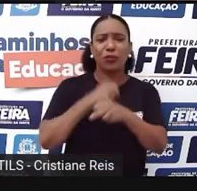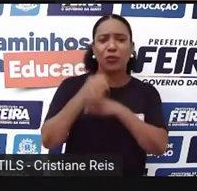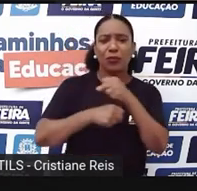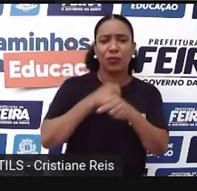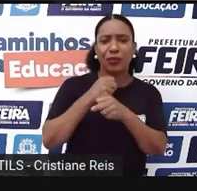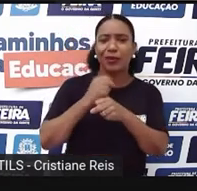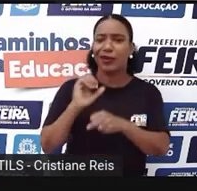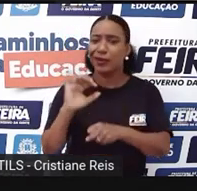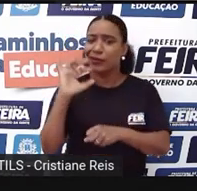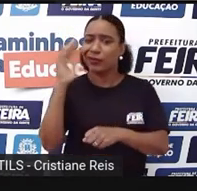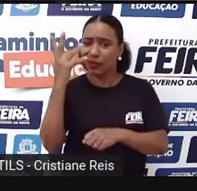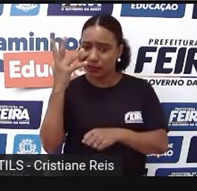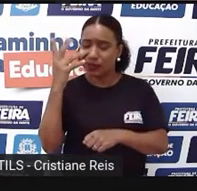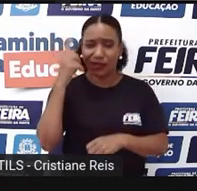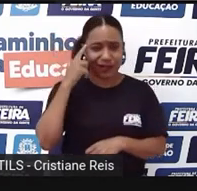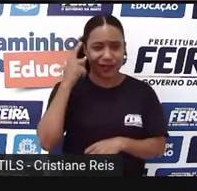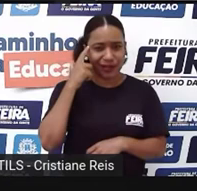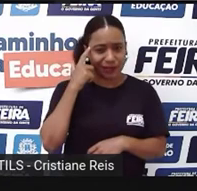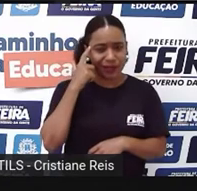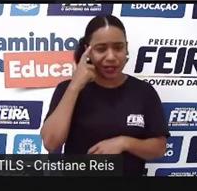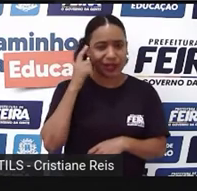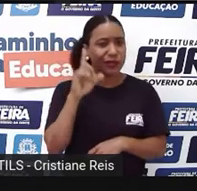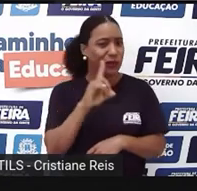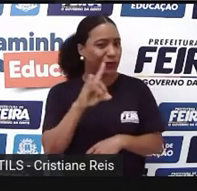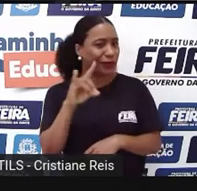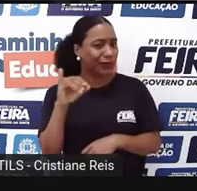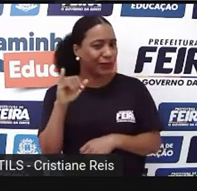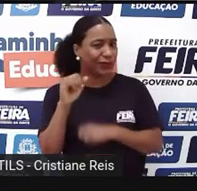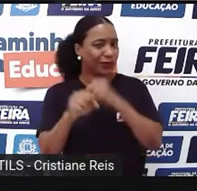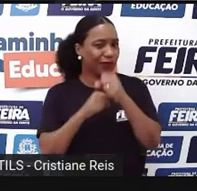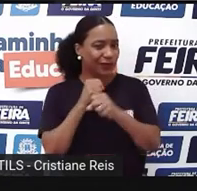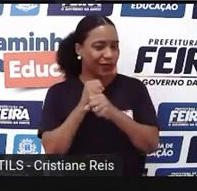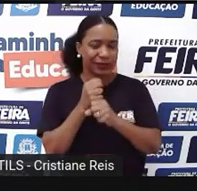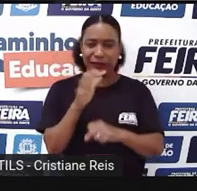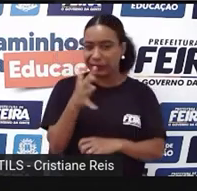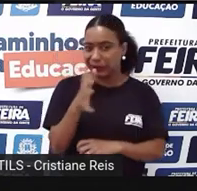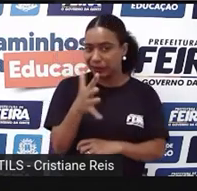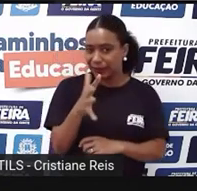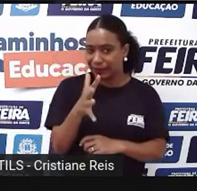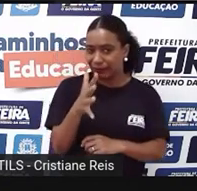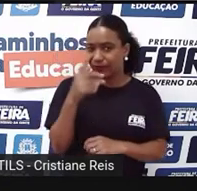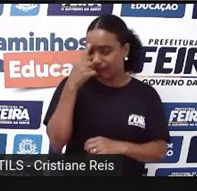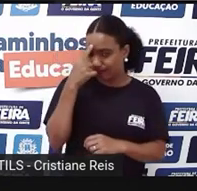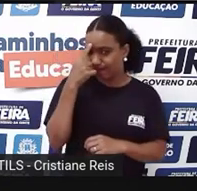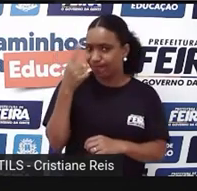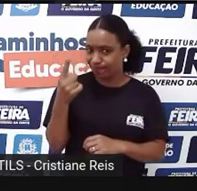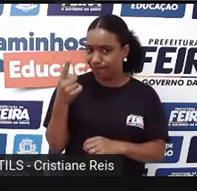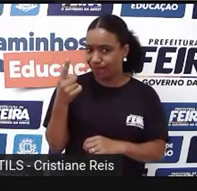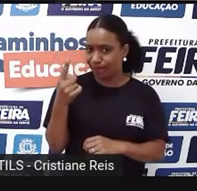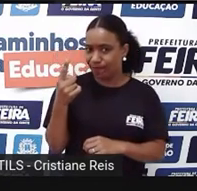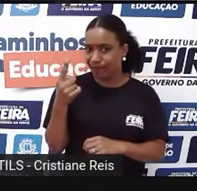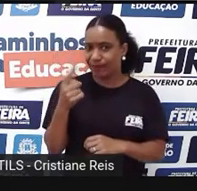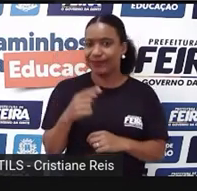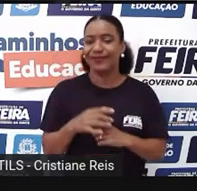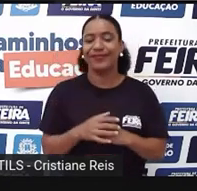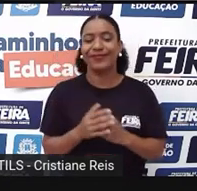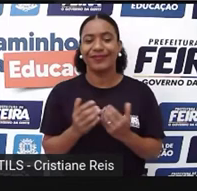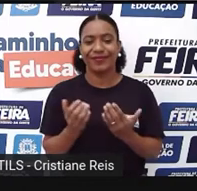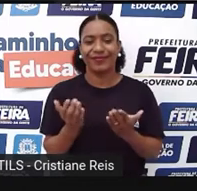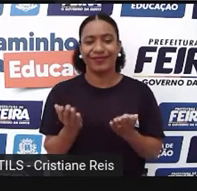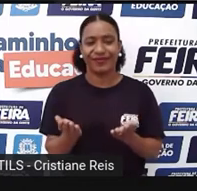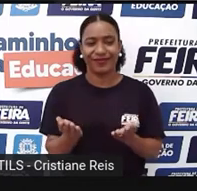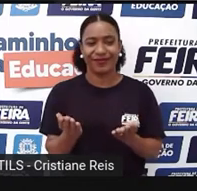vocês a data aproximada, né? Que a gente pode inferir que a história tem acontecido It happens around